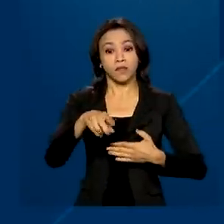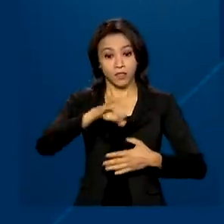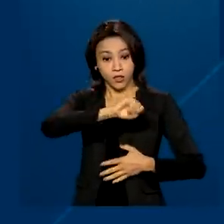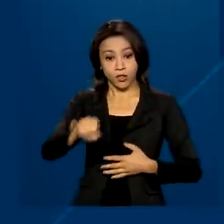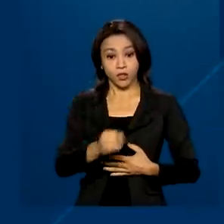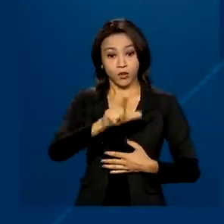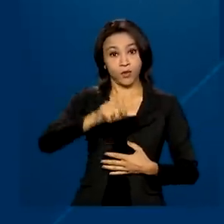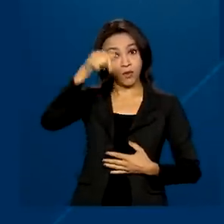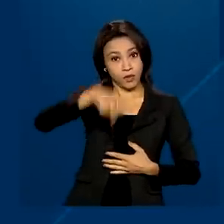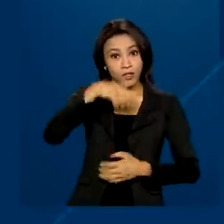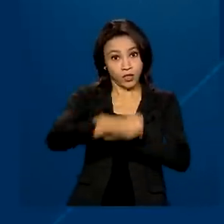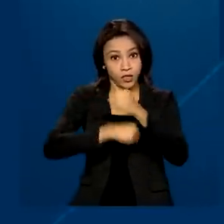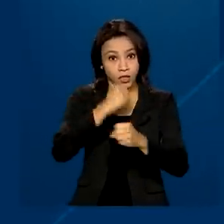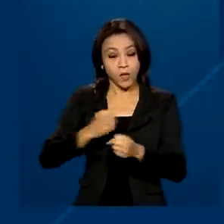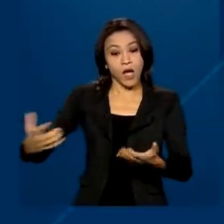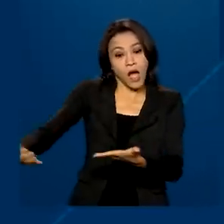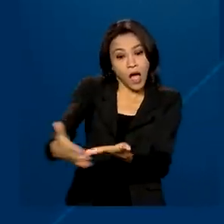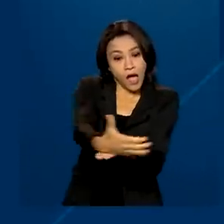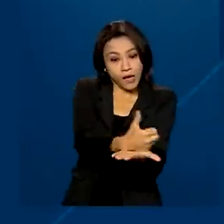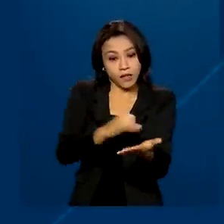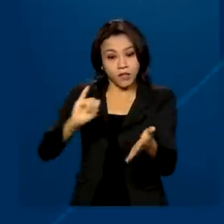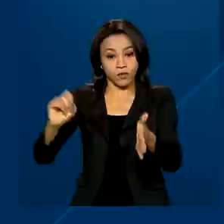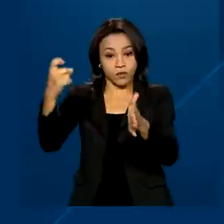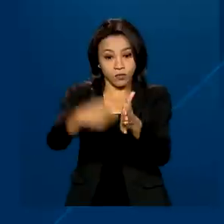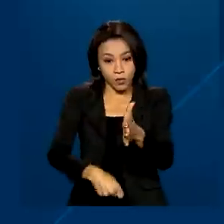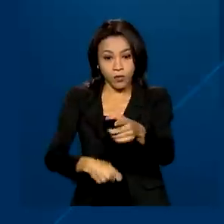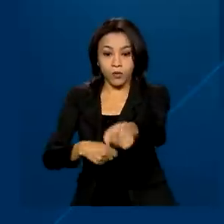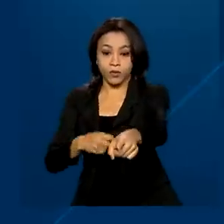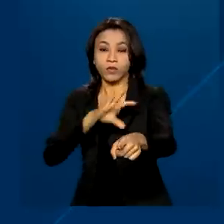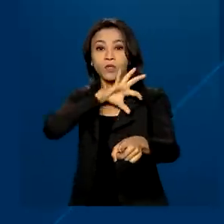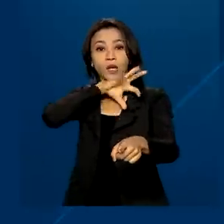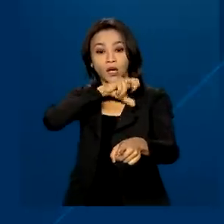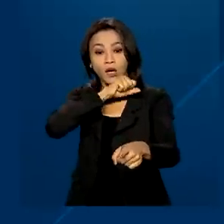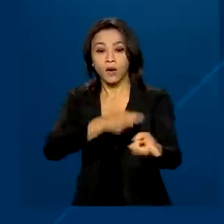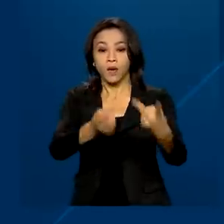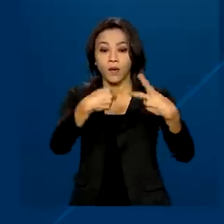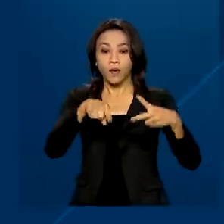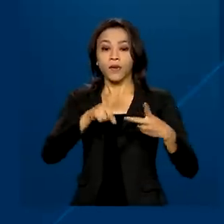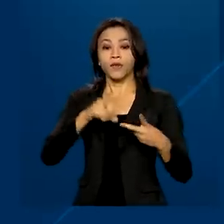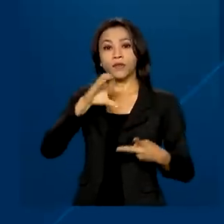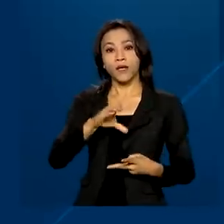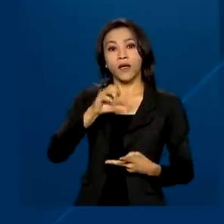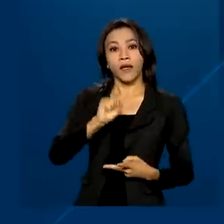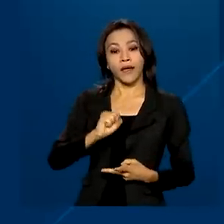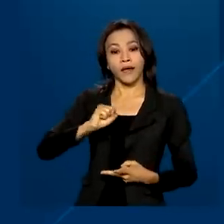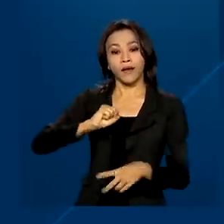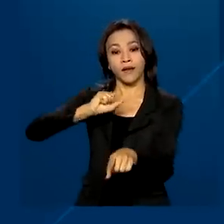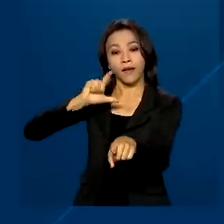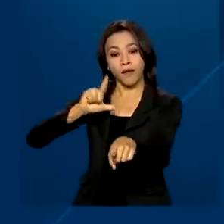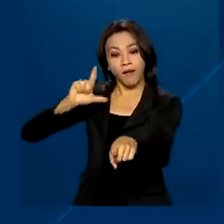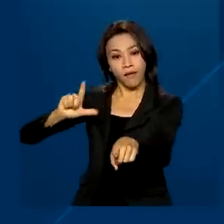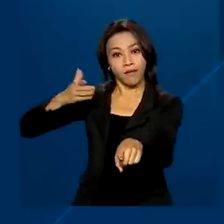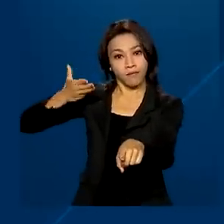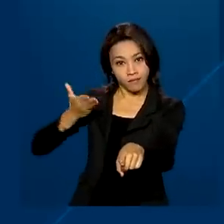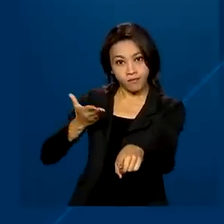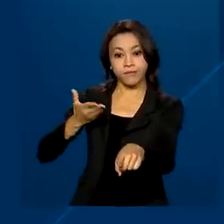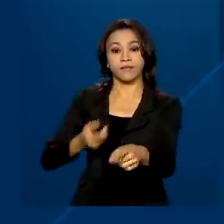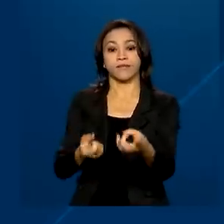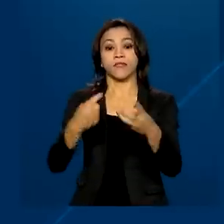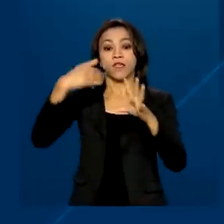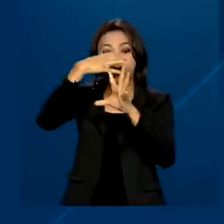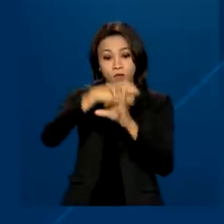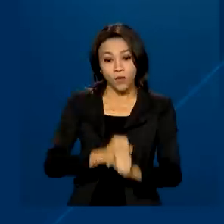estão a arrecadação tributária, em especial o imposto de renda e a contribuição social sobre o lucro líquido. No